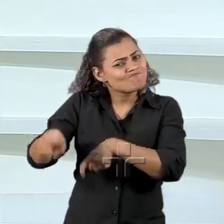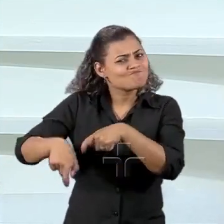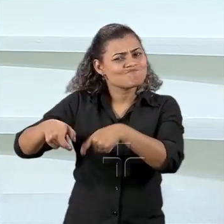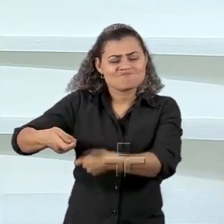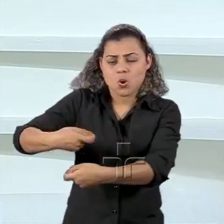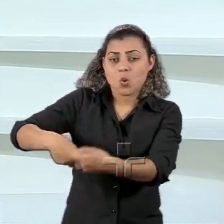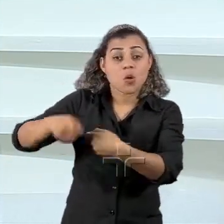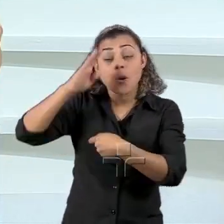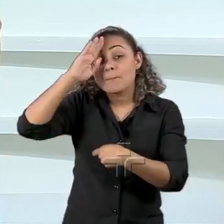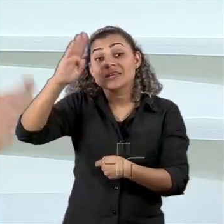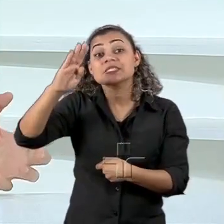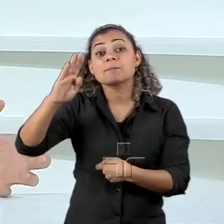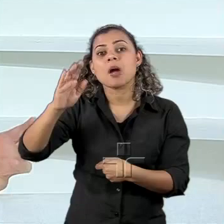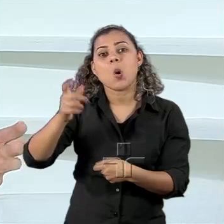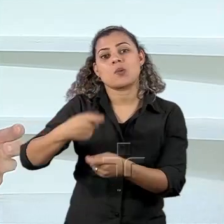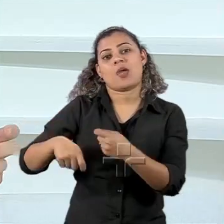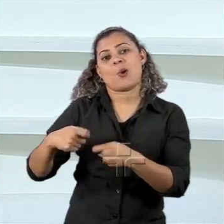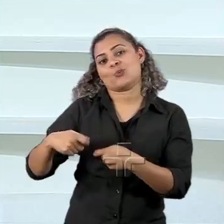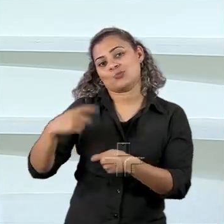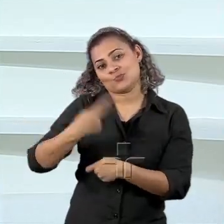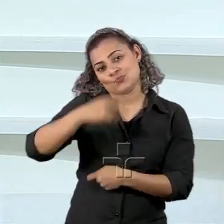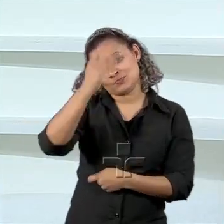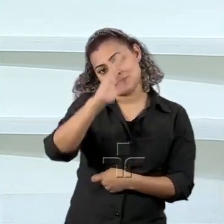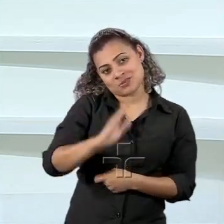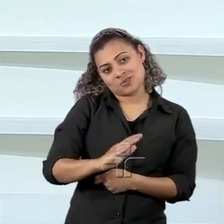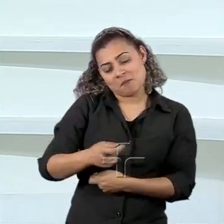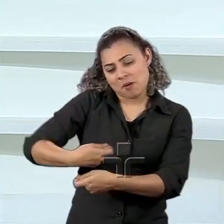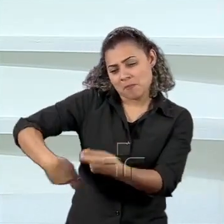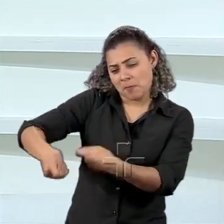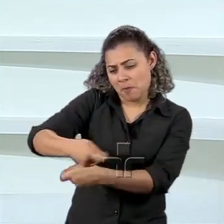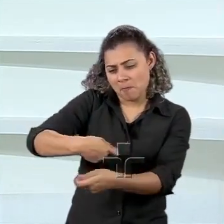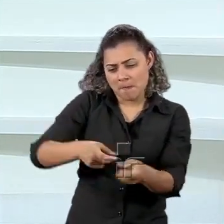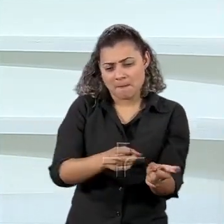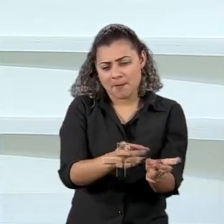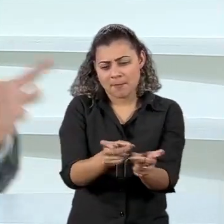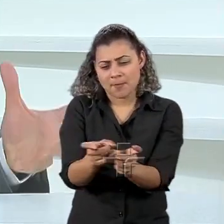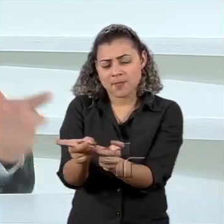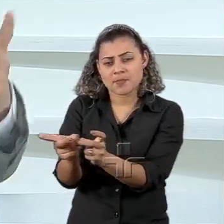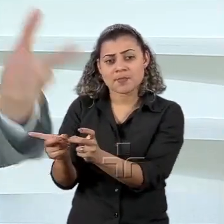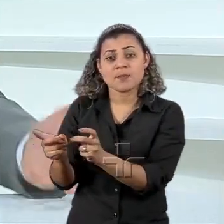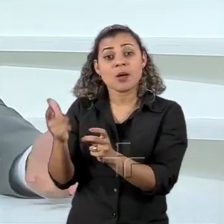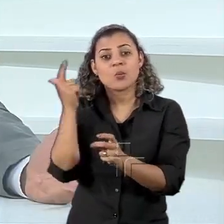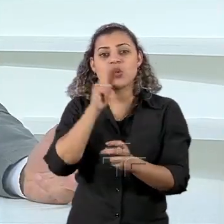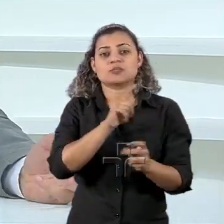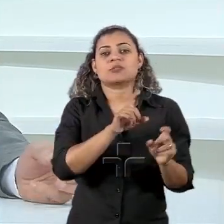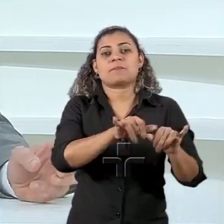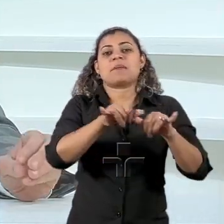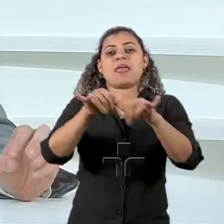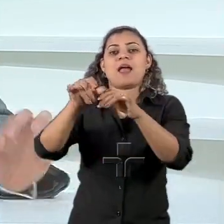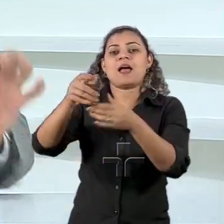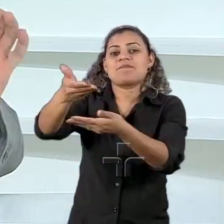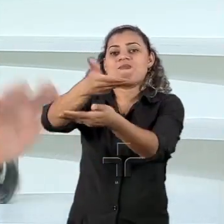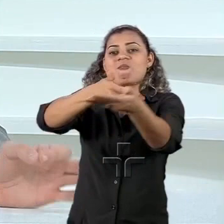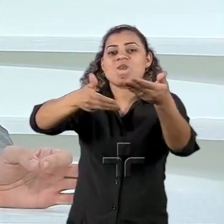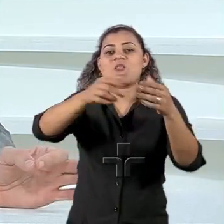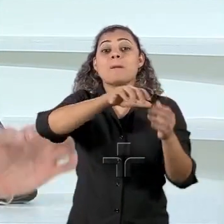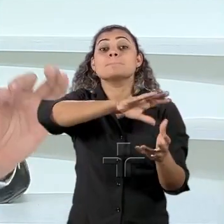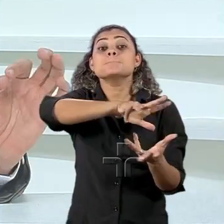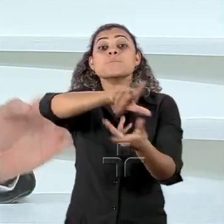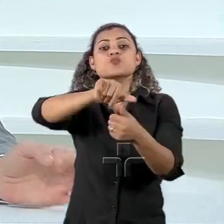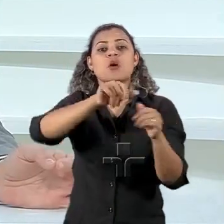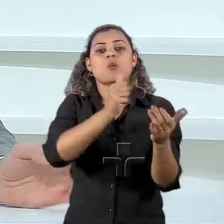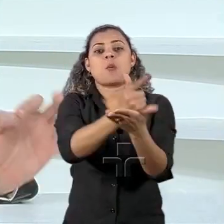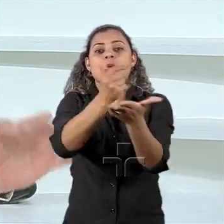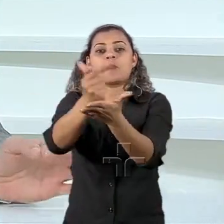nosso hoje fazer com que os mercados mundiais estejam abertos para as nossas exportações o Brasil vai ser